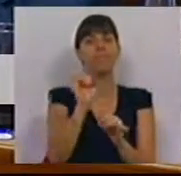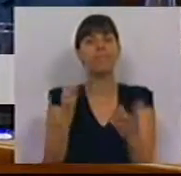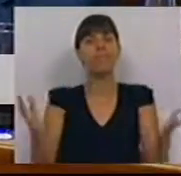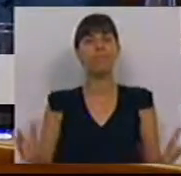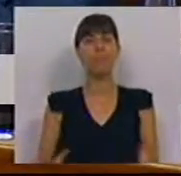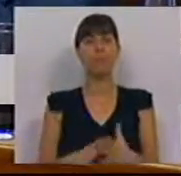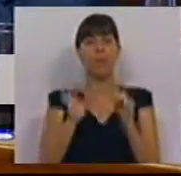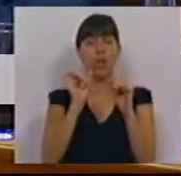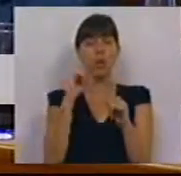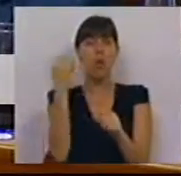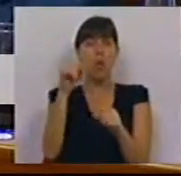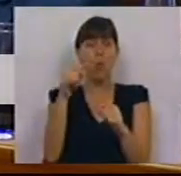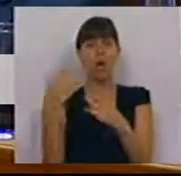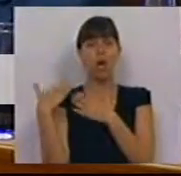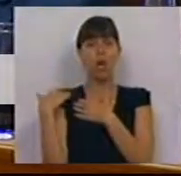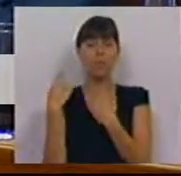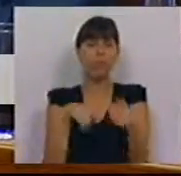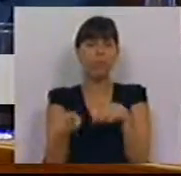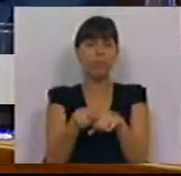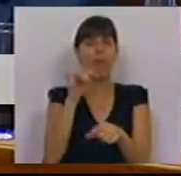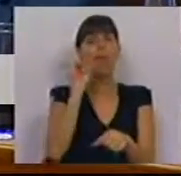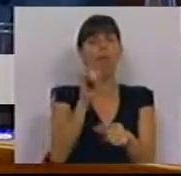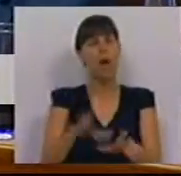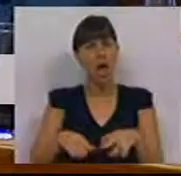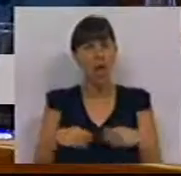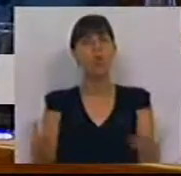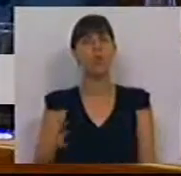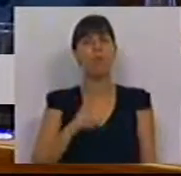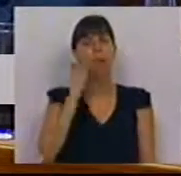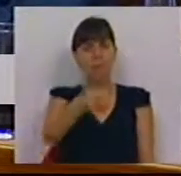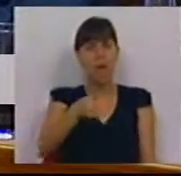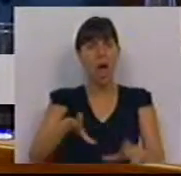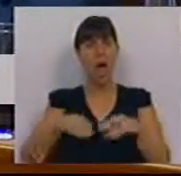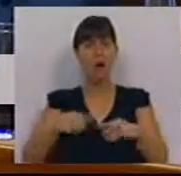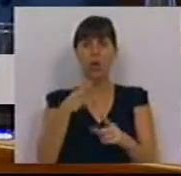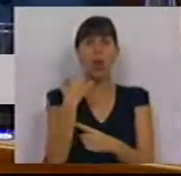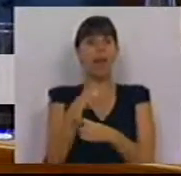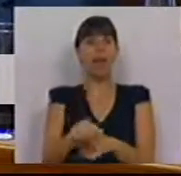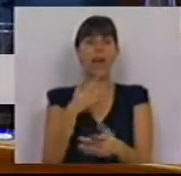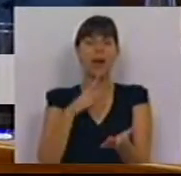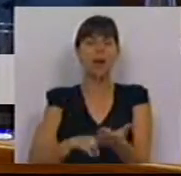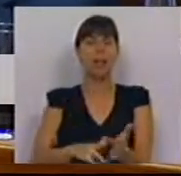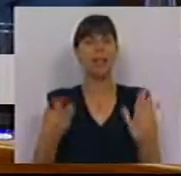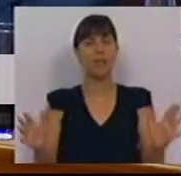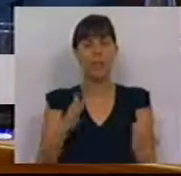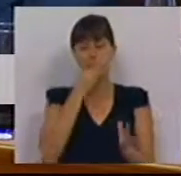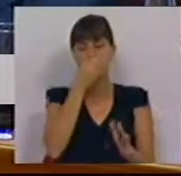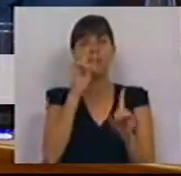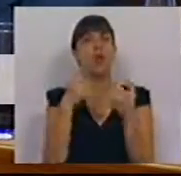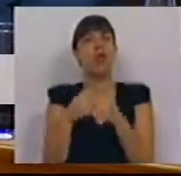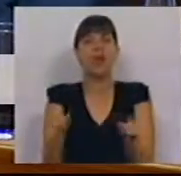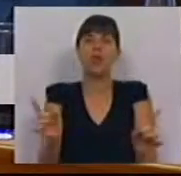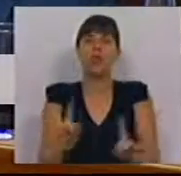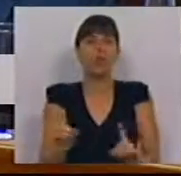é sua unicamente a responsabilidade política por isso assuma a Senhora Ministra deve assumi-la e não negar a realidade não se